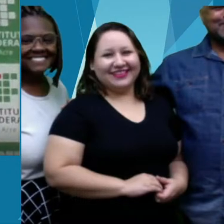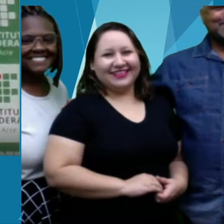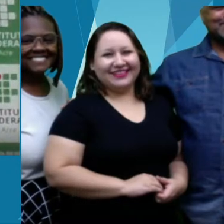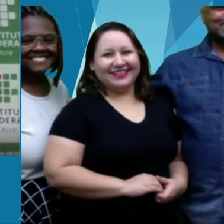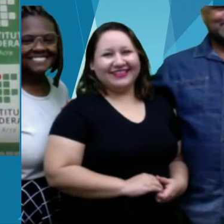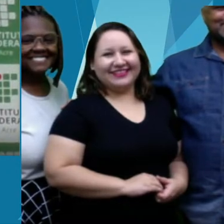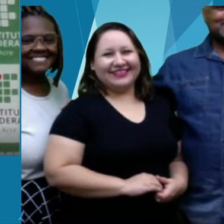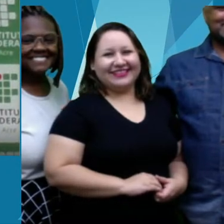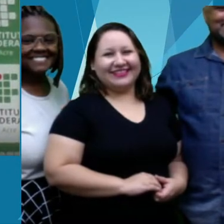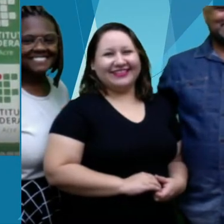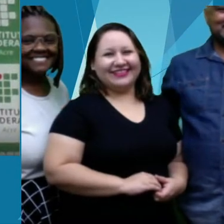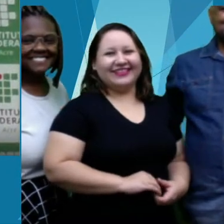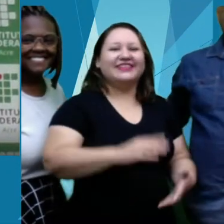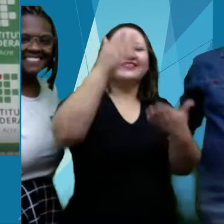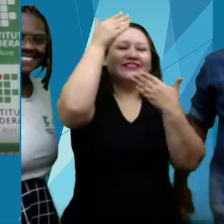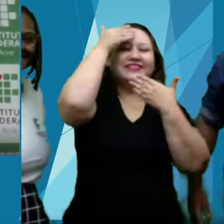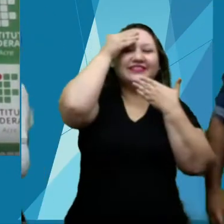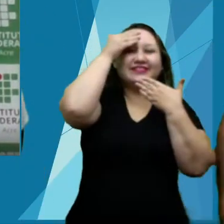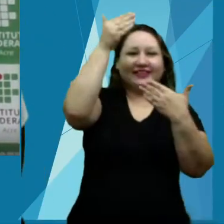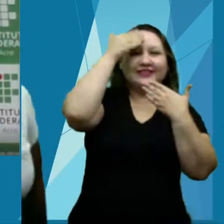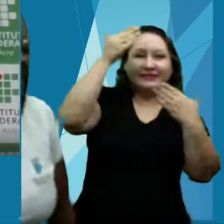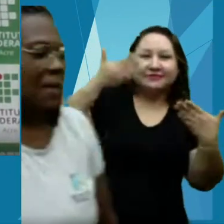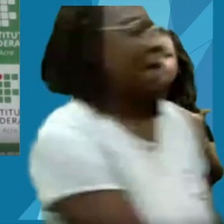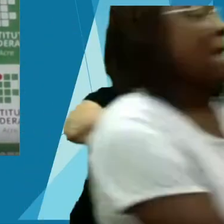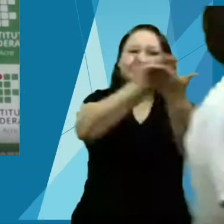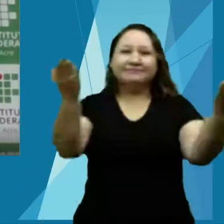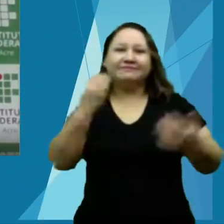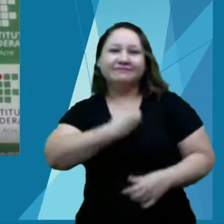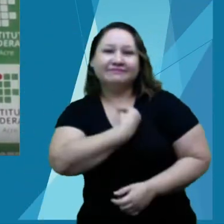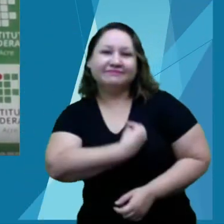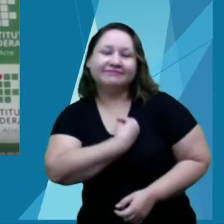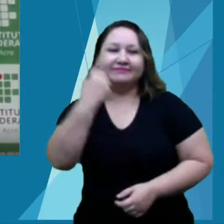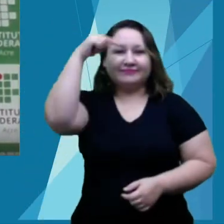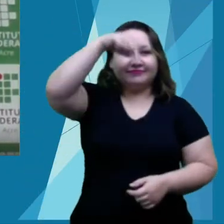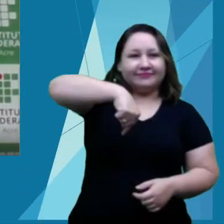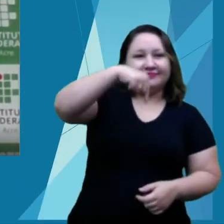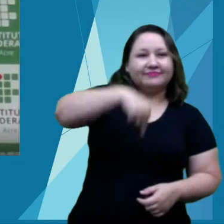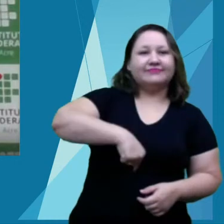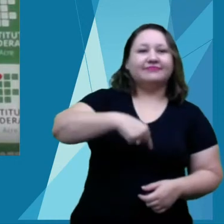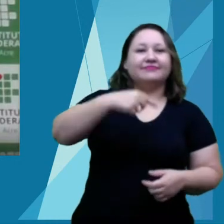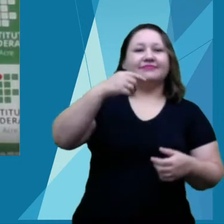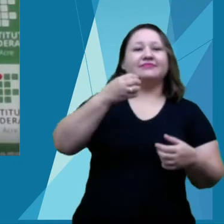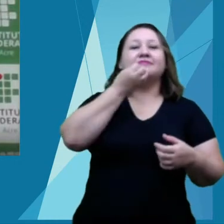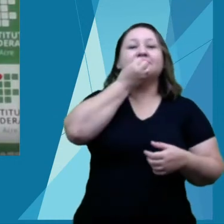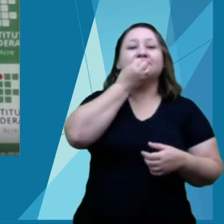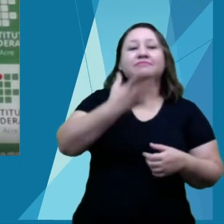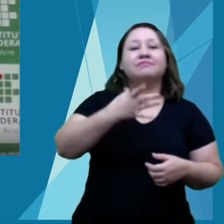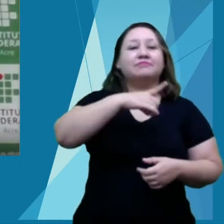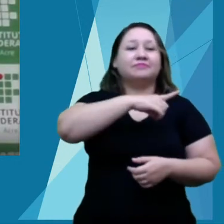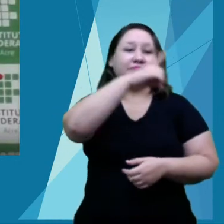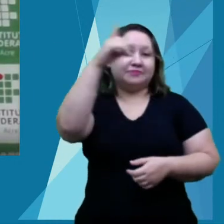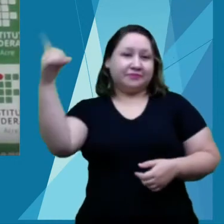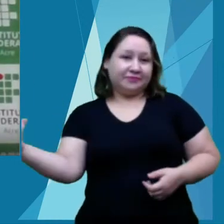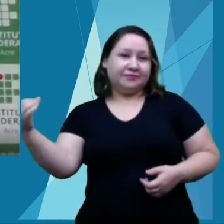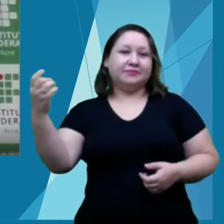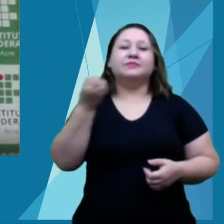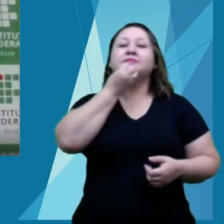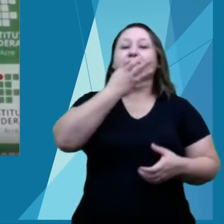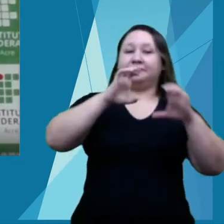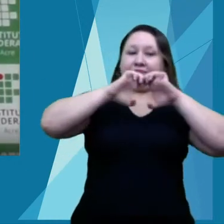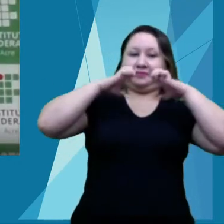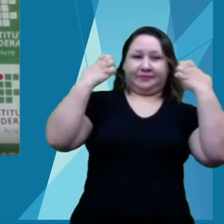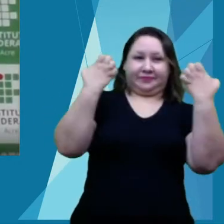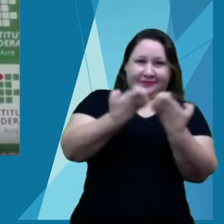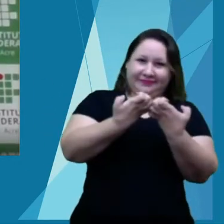Agradecemos a participação de todos nesta solenidade e desejamos um ótimo dia e um excelente evento. Tchau.